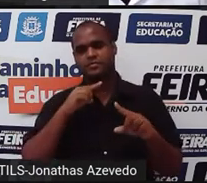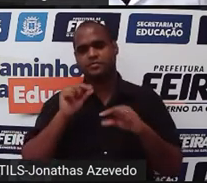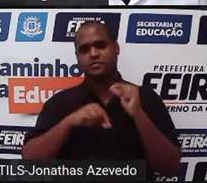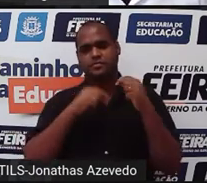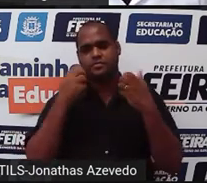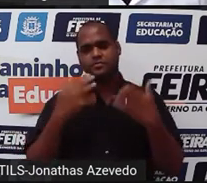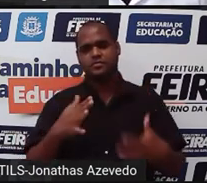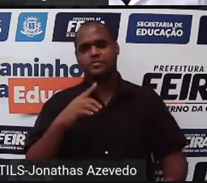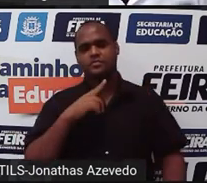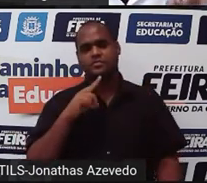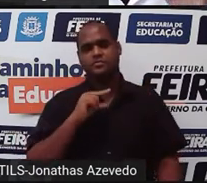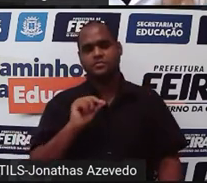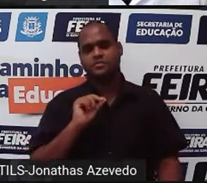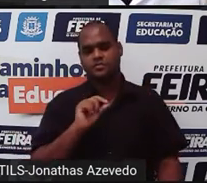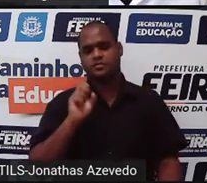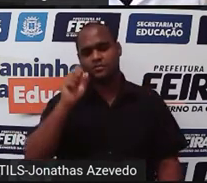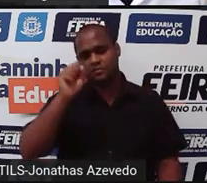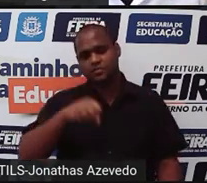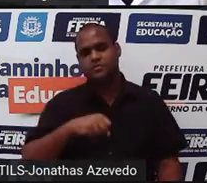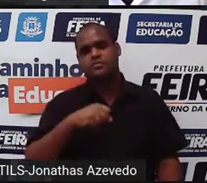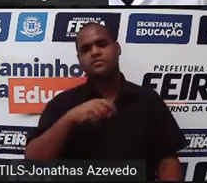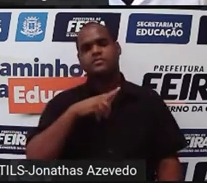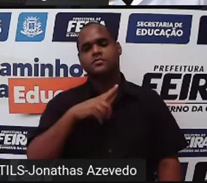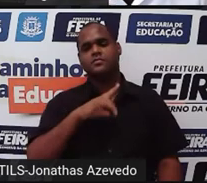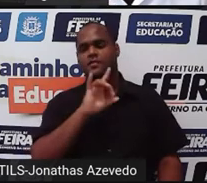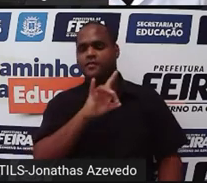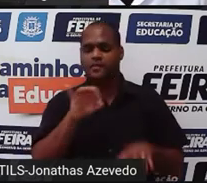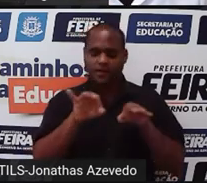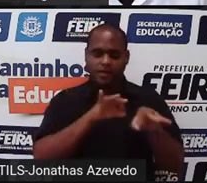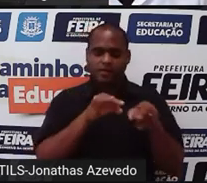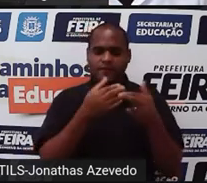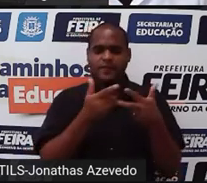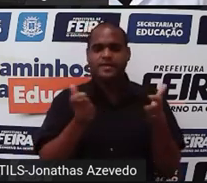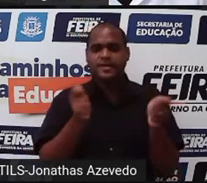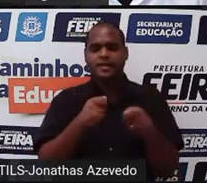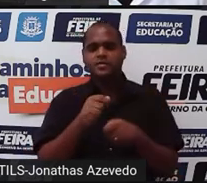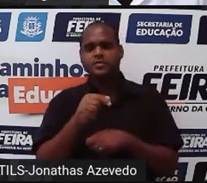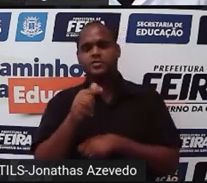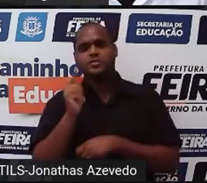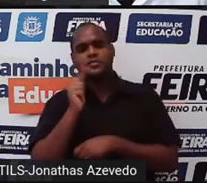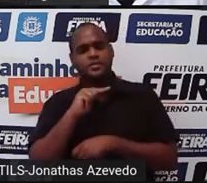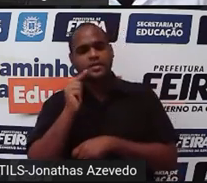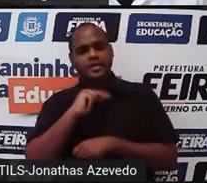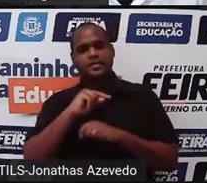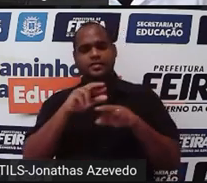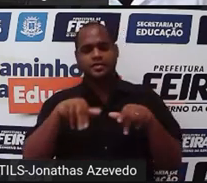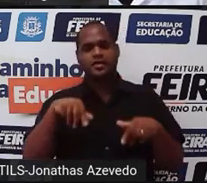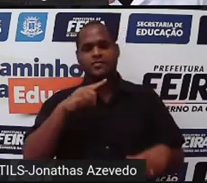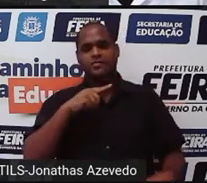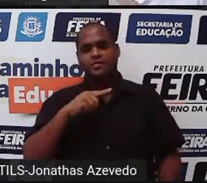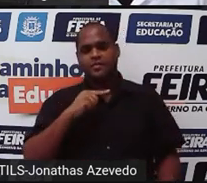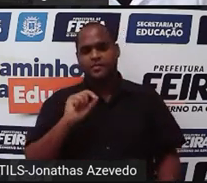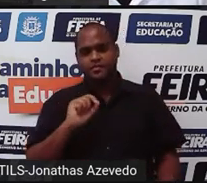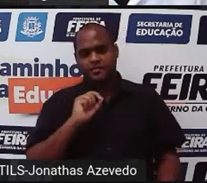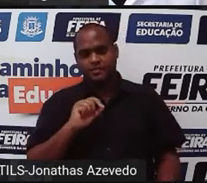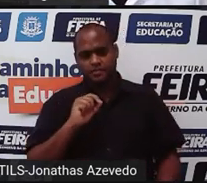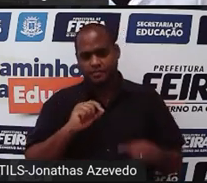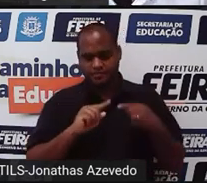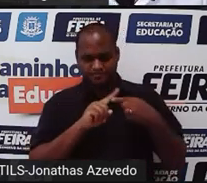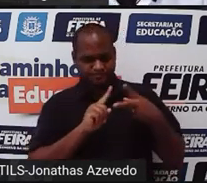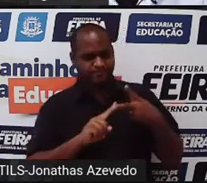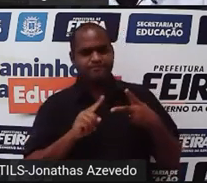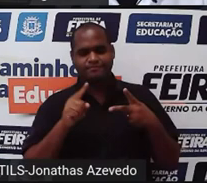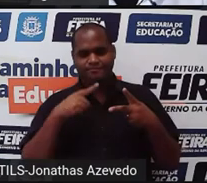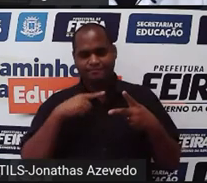Beleza? Então a gente vai resolver vai tentar resolver isso. Como a gente vai tentar resolver? Vamos escrever aqui as